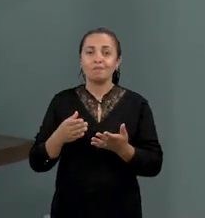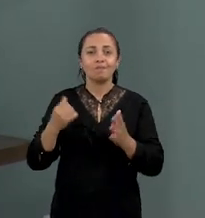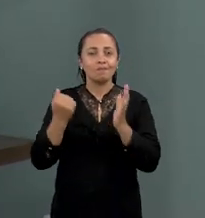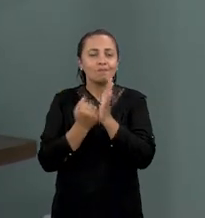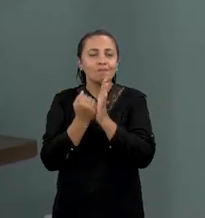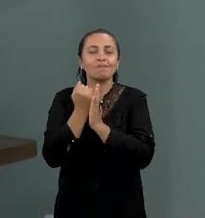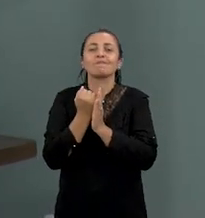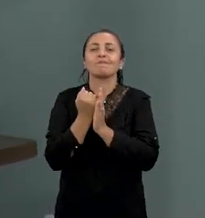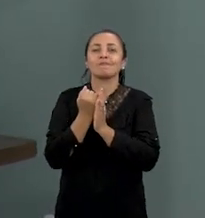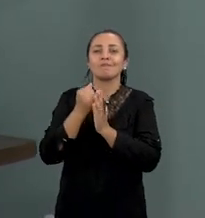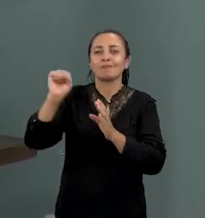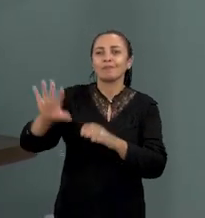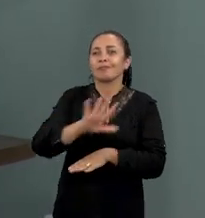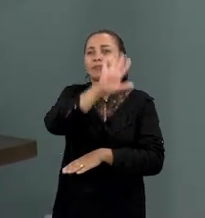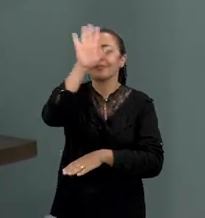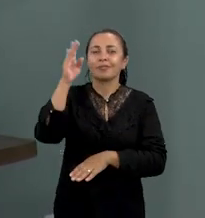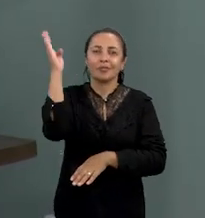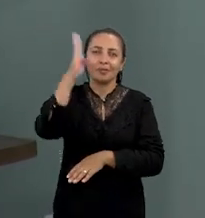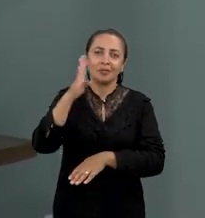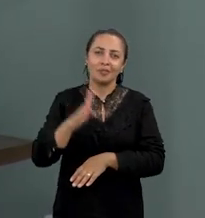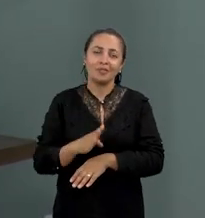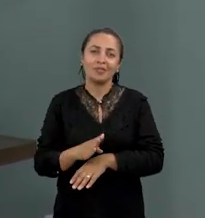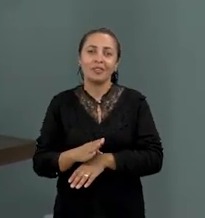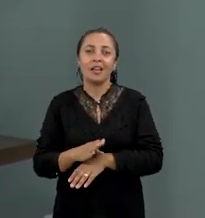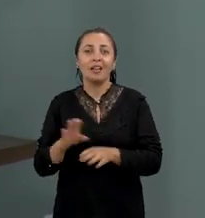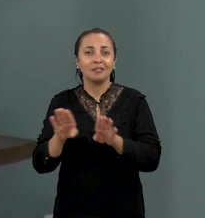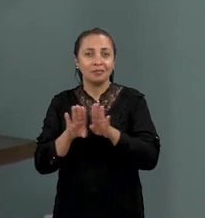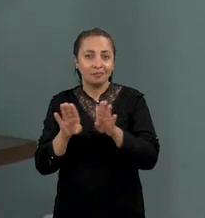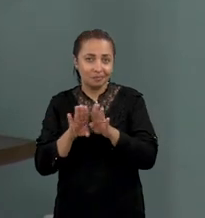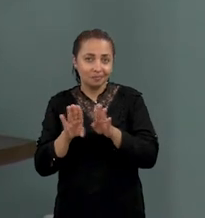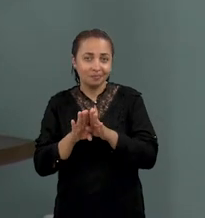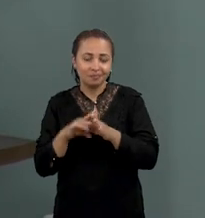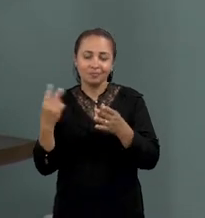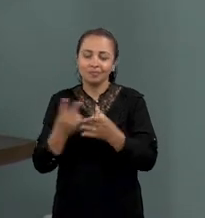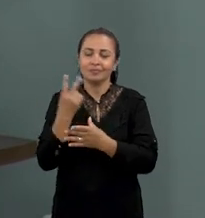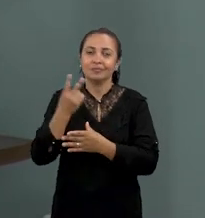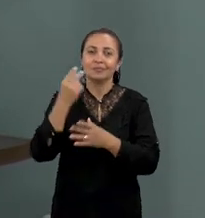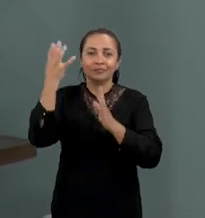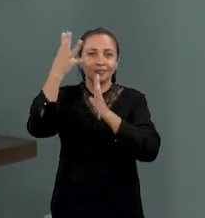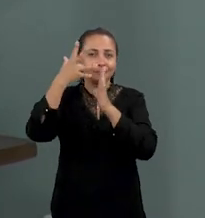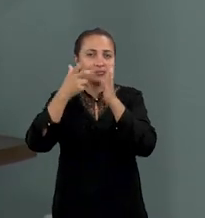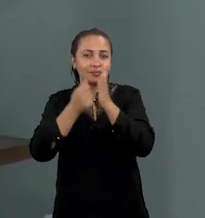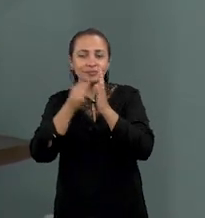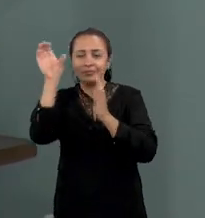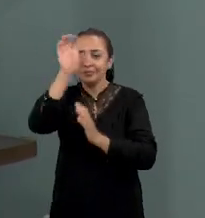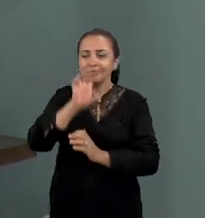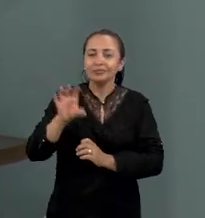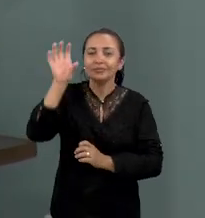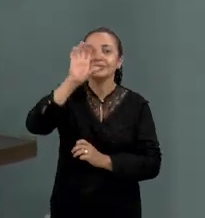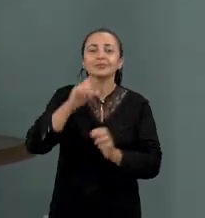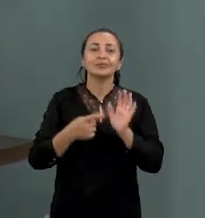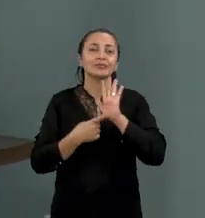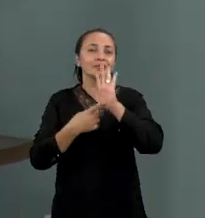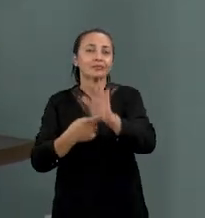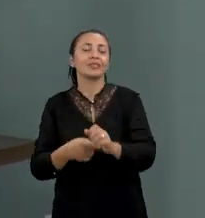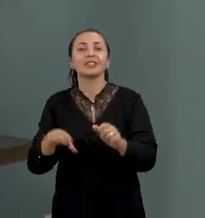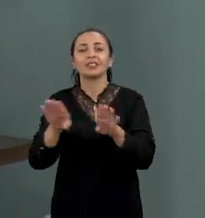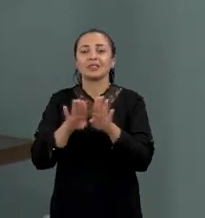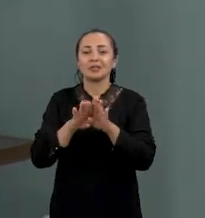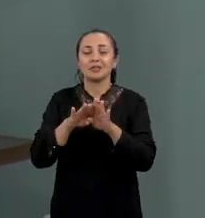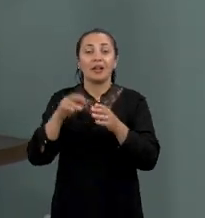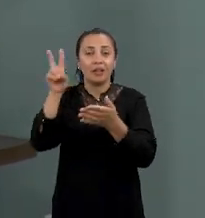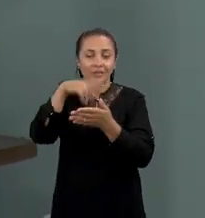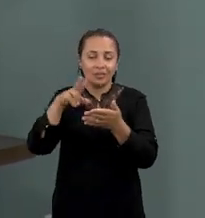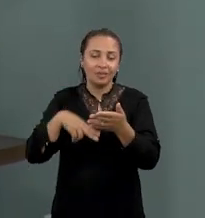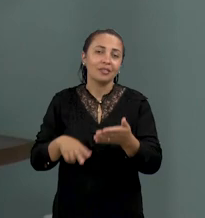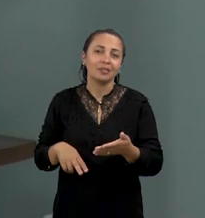patrimônio nacional brasileiro, e, sobretudo, valorizar os aspectos regionais que estão representados na